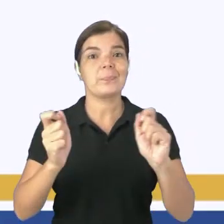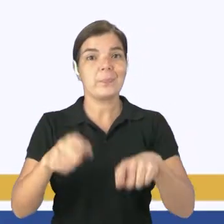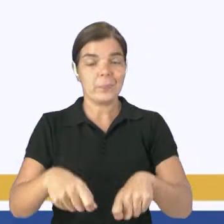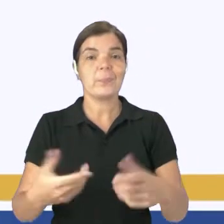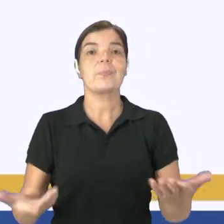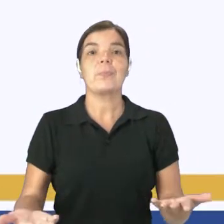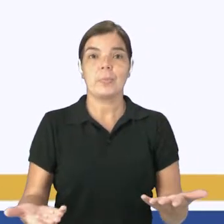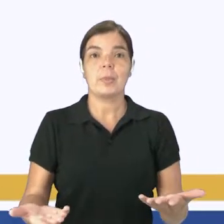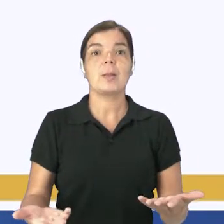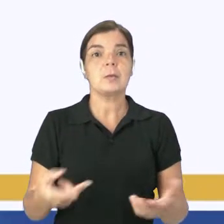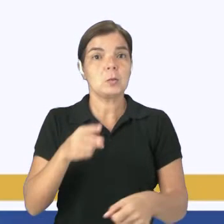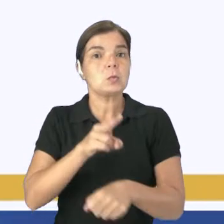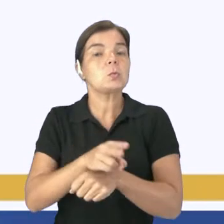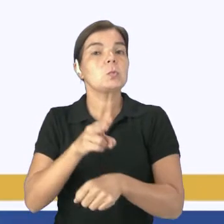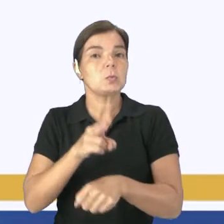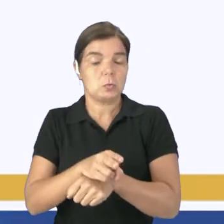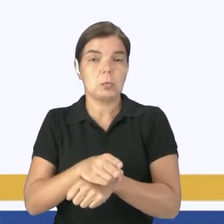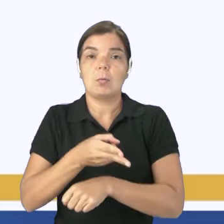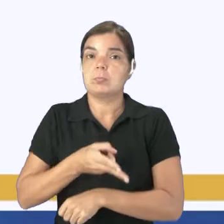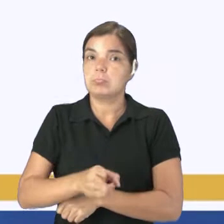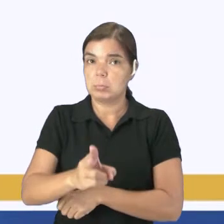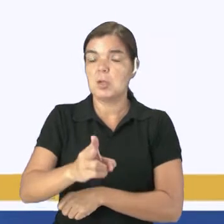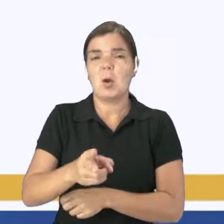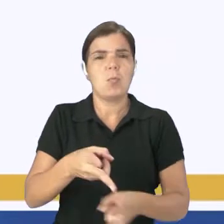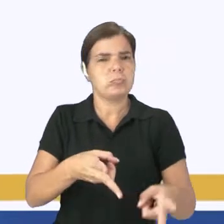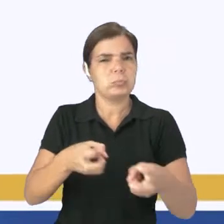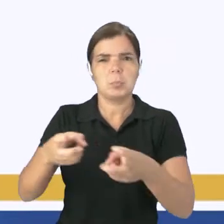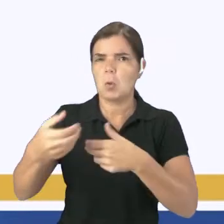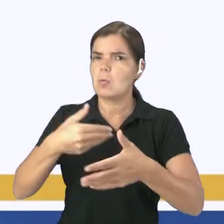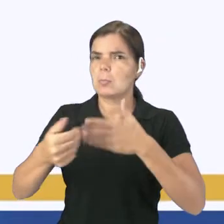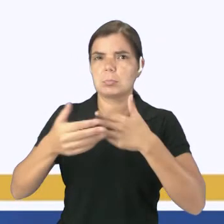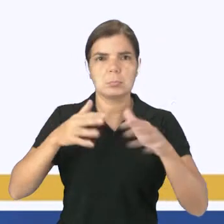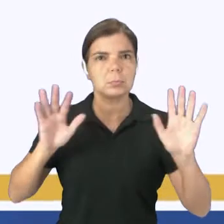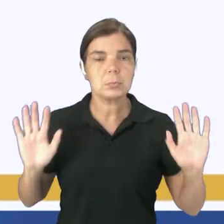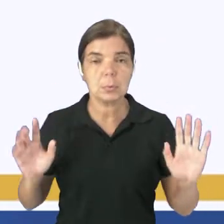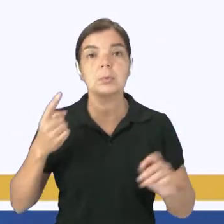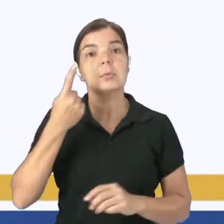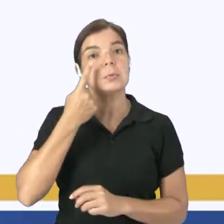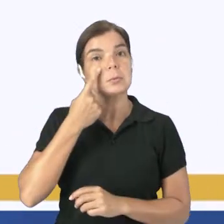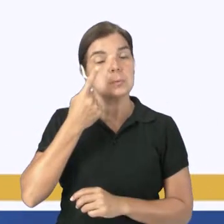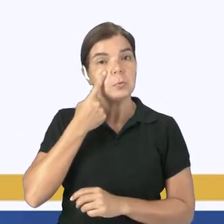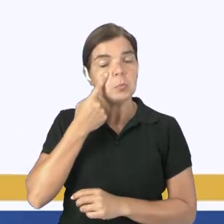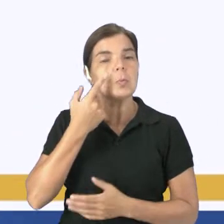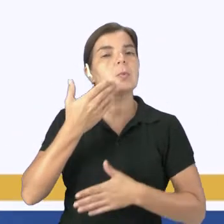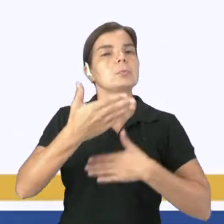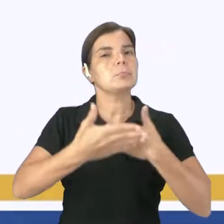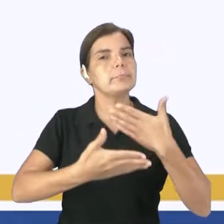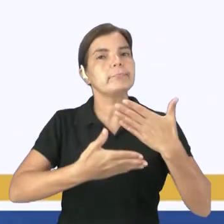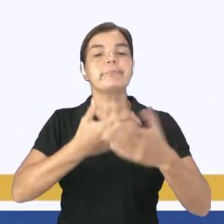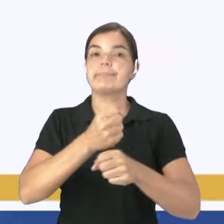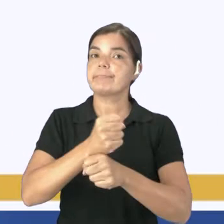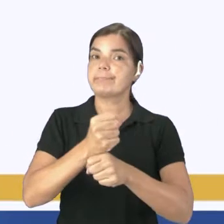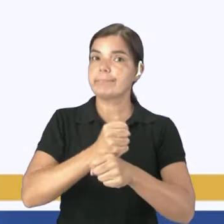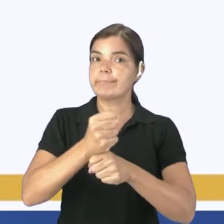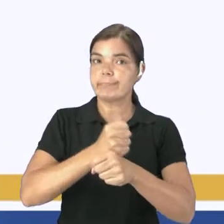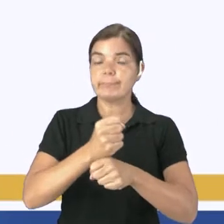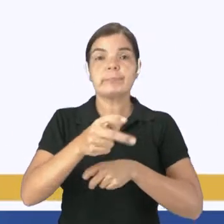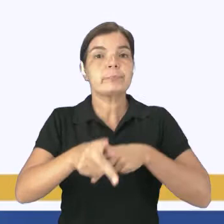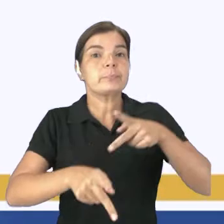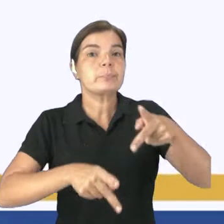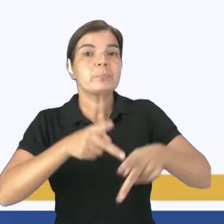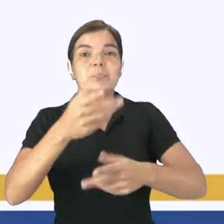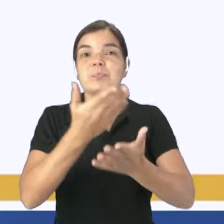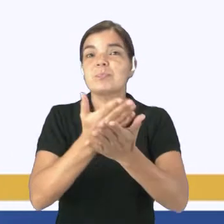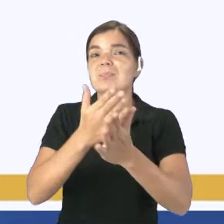preservado, pudesse ser mantido e não explorado de qualquer forma. Porque a gente vai observar que, ao longo do tempo, a humanidade acabou aí